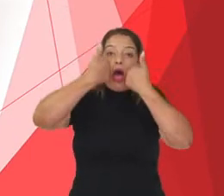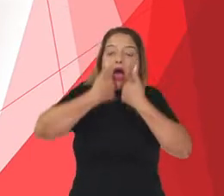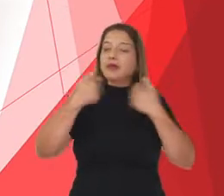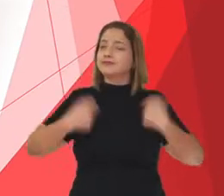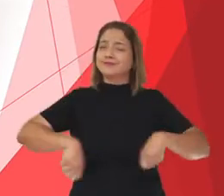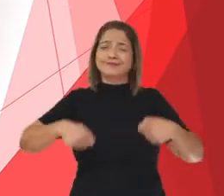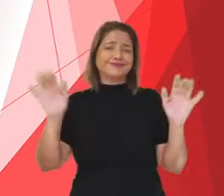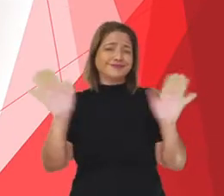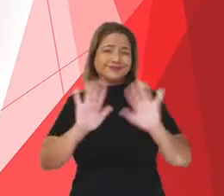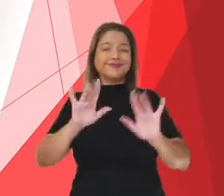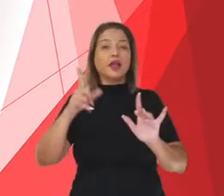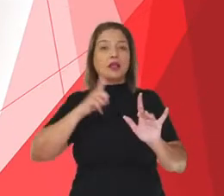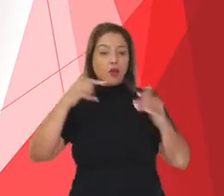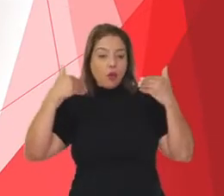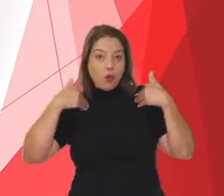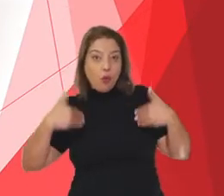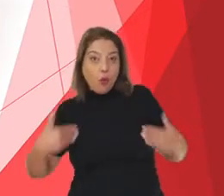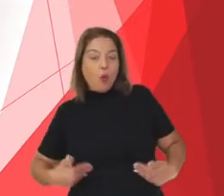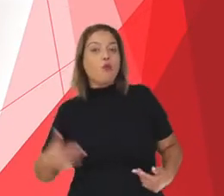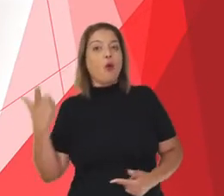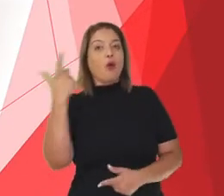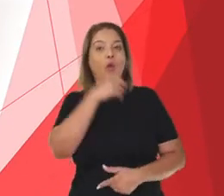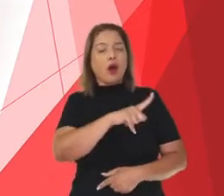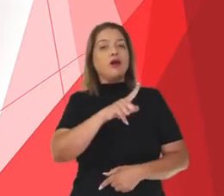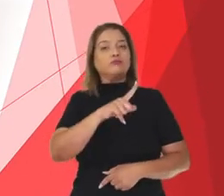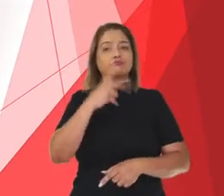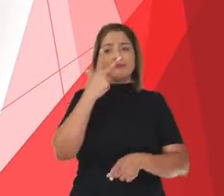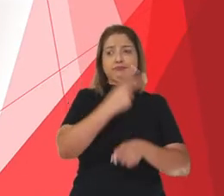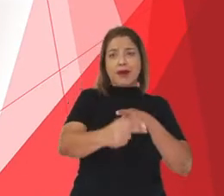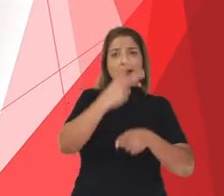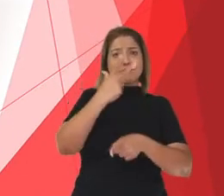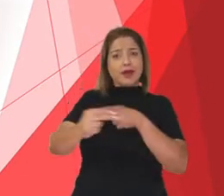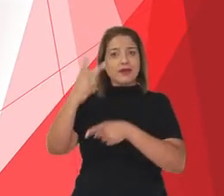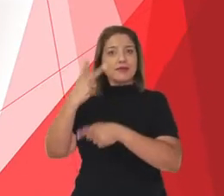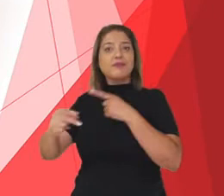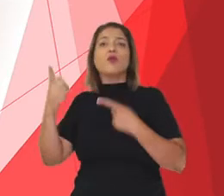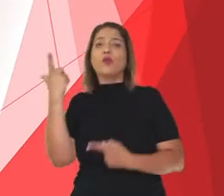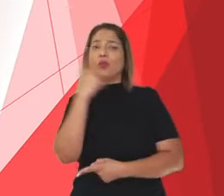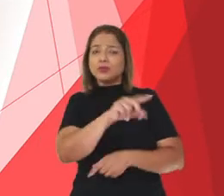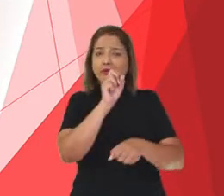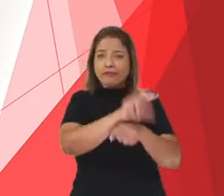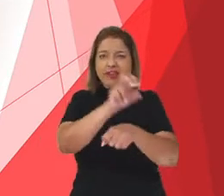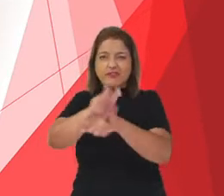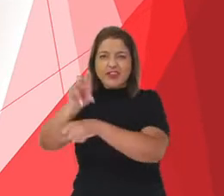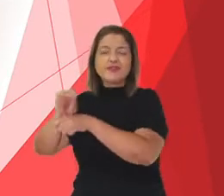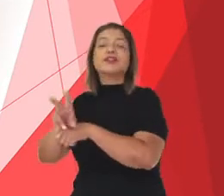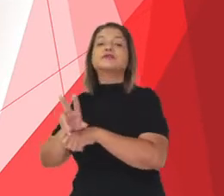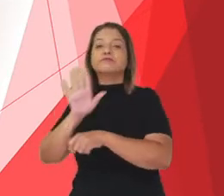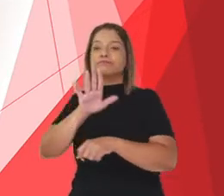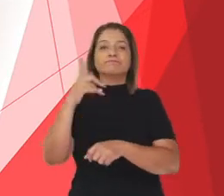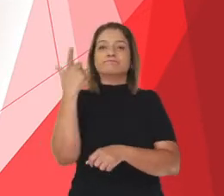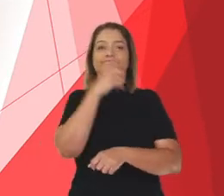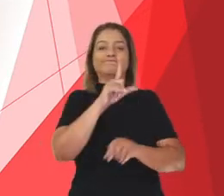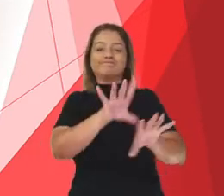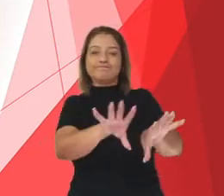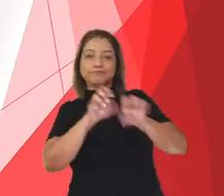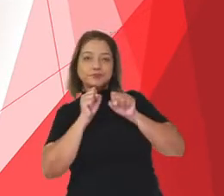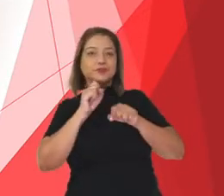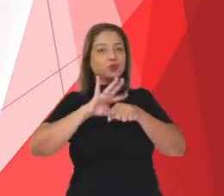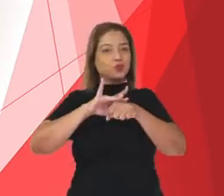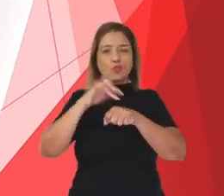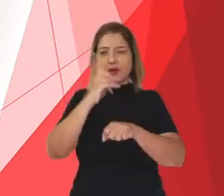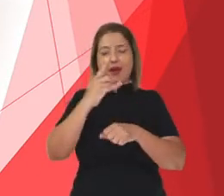corpo possui células que são capazes de se livrar do vírus e, assim, impedir a doença.